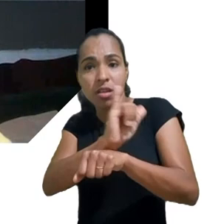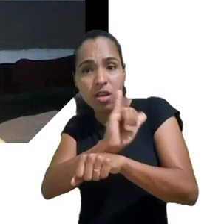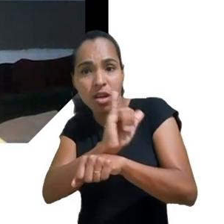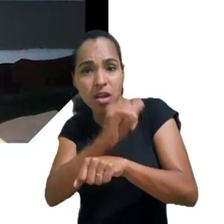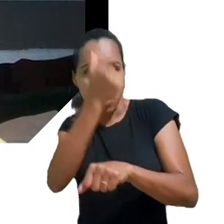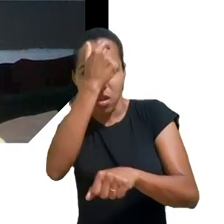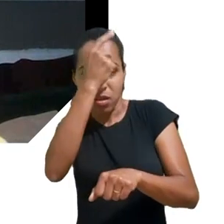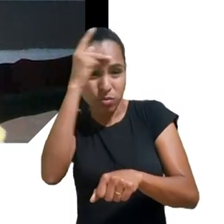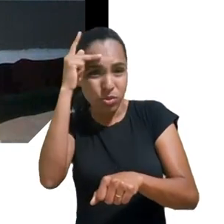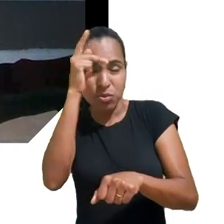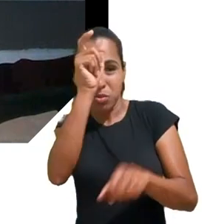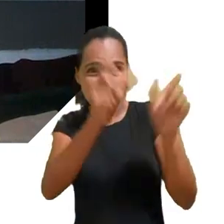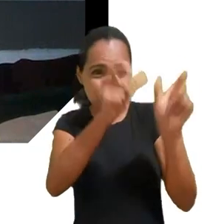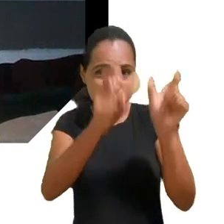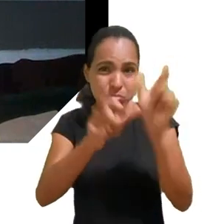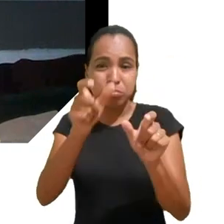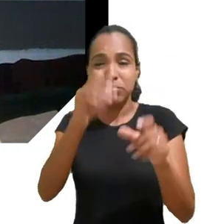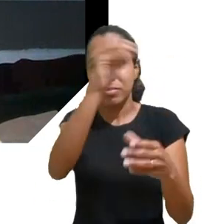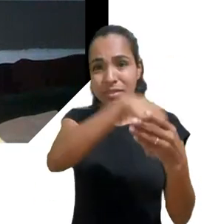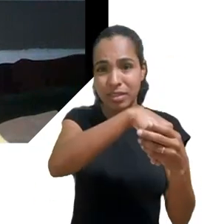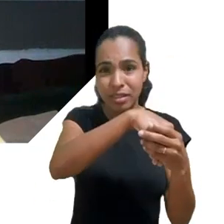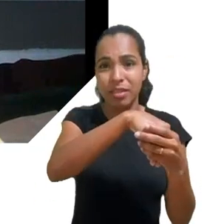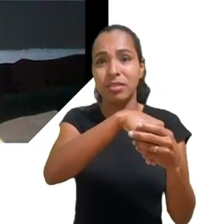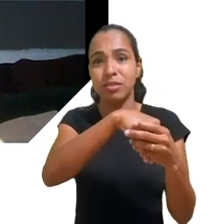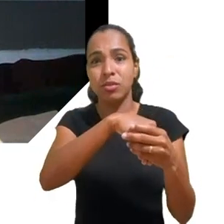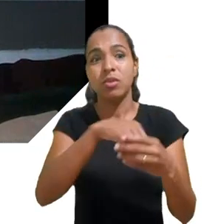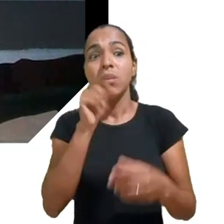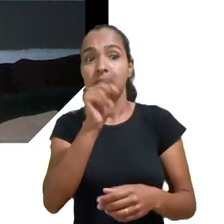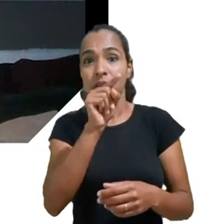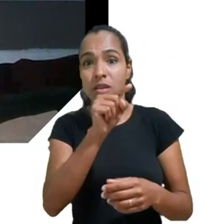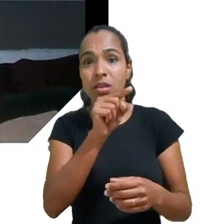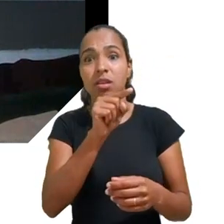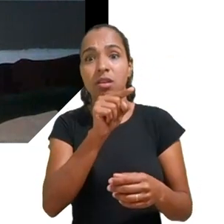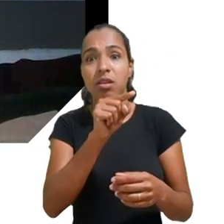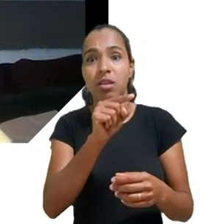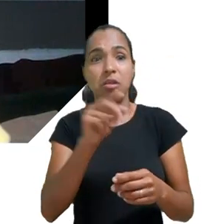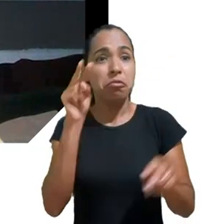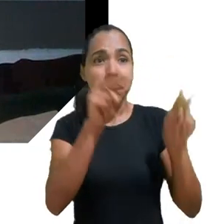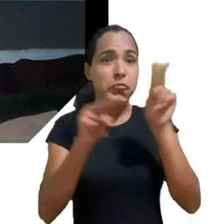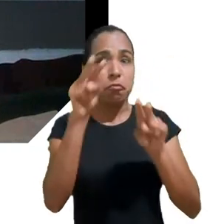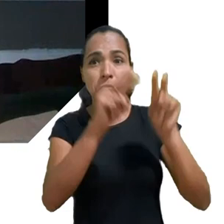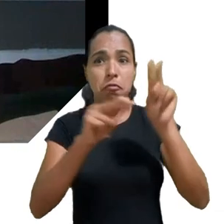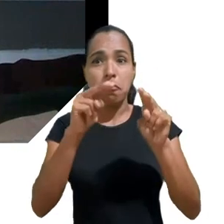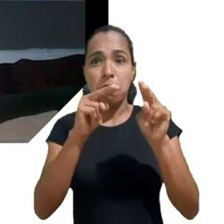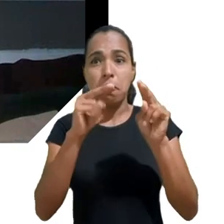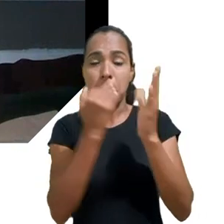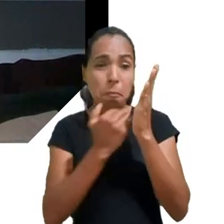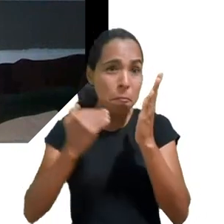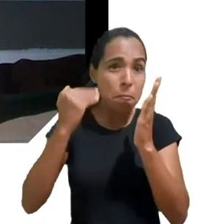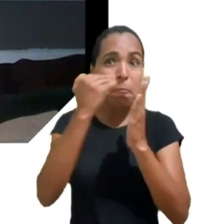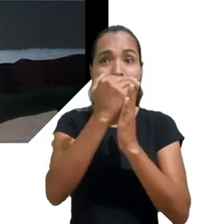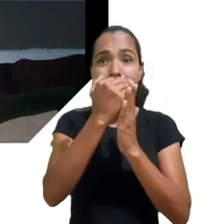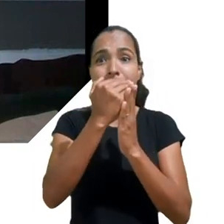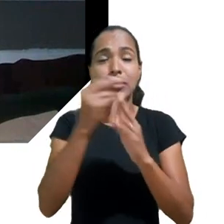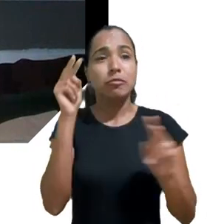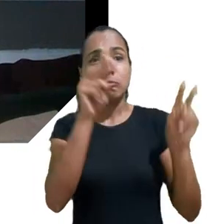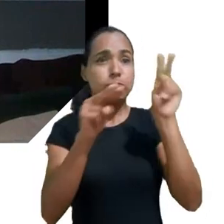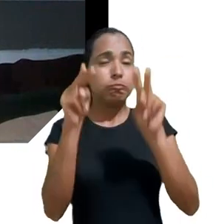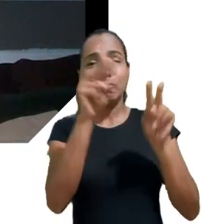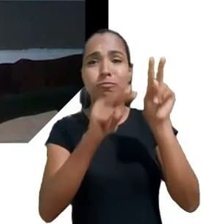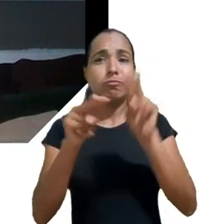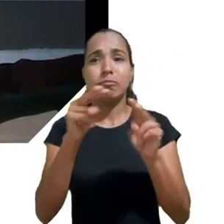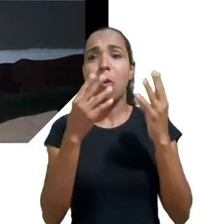essas figuras que têm ganhado bastante audiência, bastante visualizações, produzindo seus